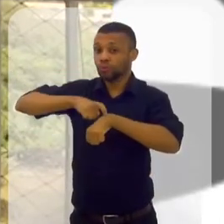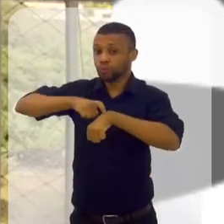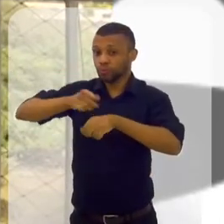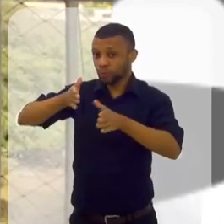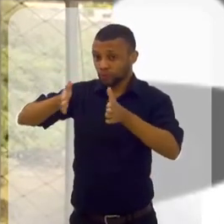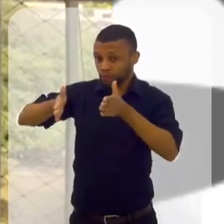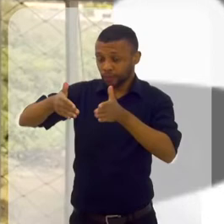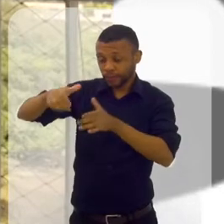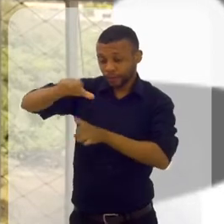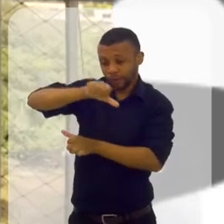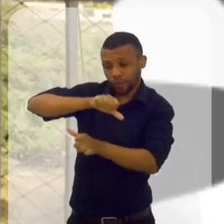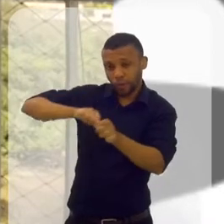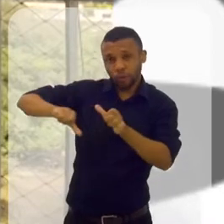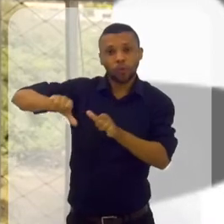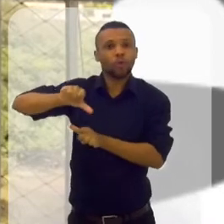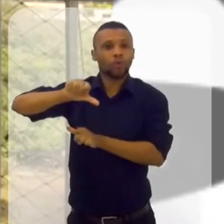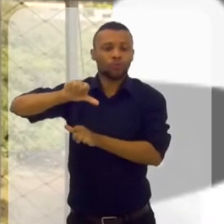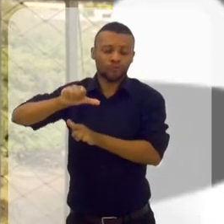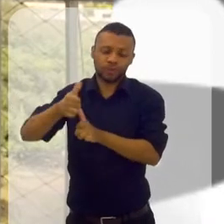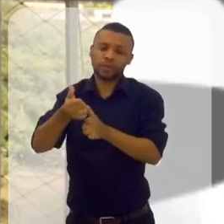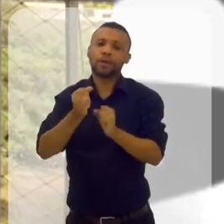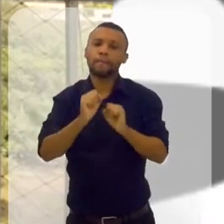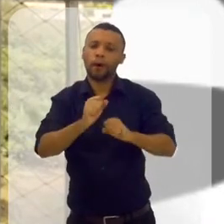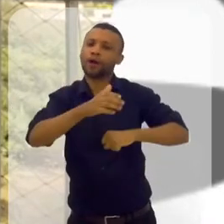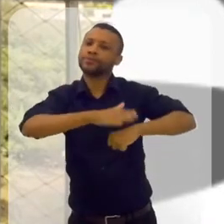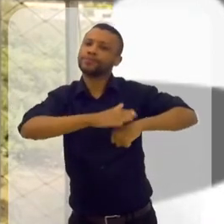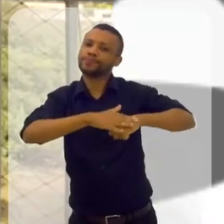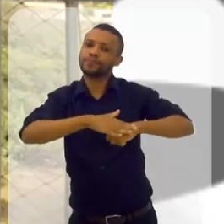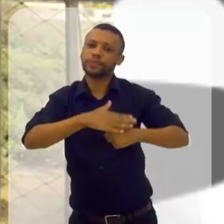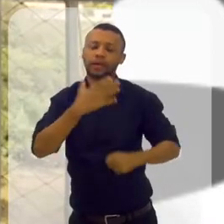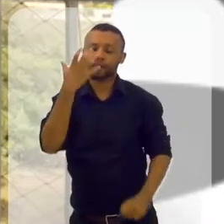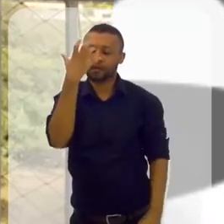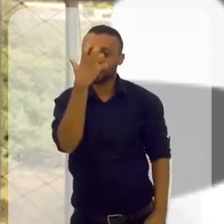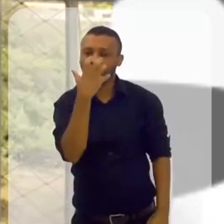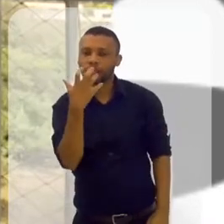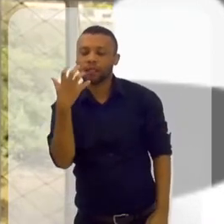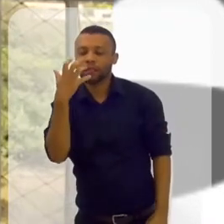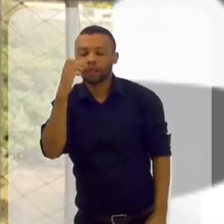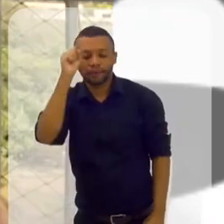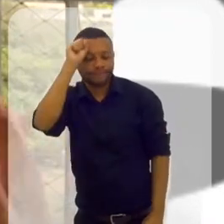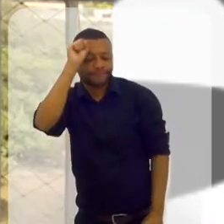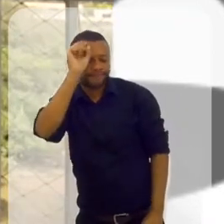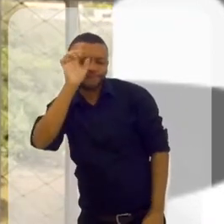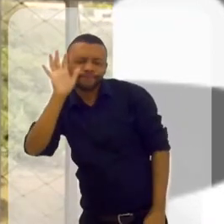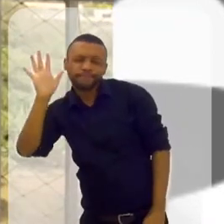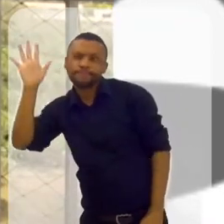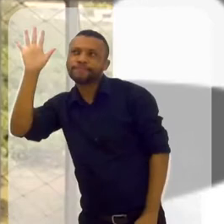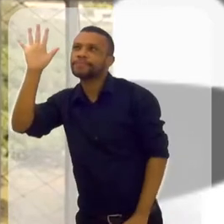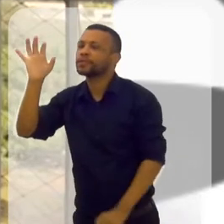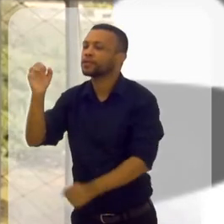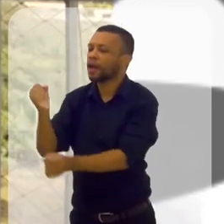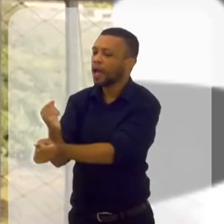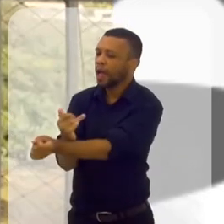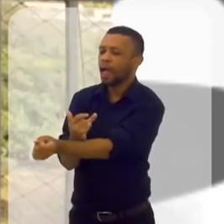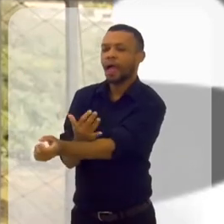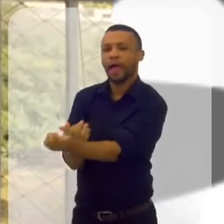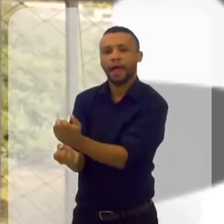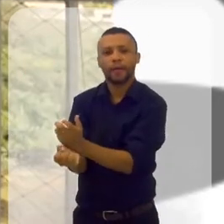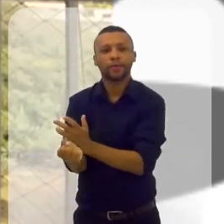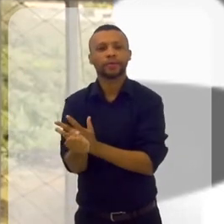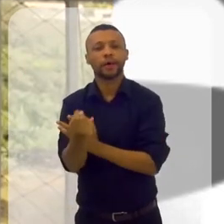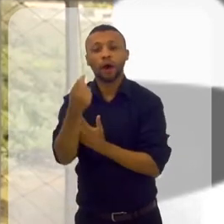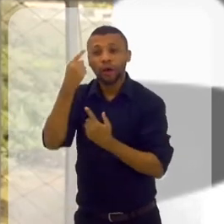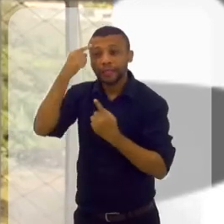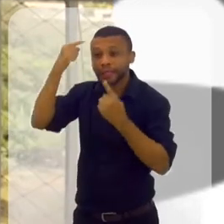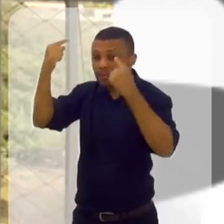Então, para você recarregar essa bateria, você mesmo pode entrar no estado hipnótico e começar a se lembrar de algumas emoções, trazer algumas